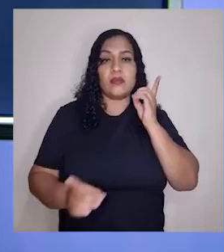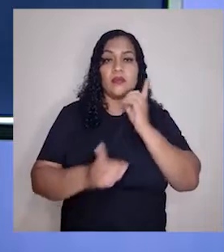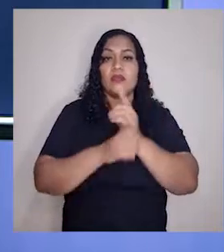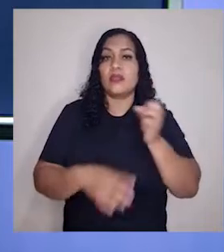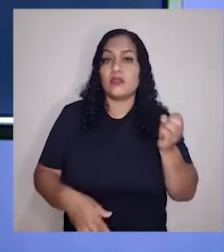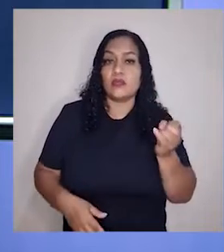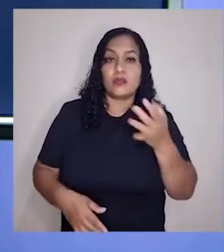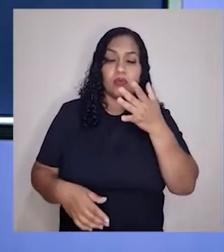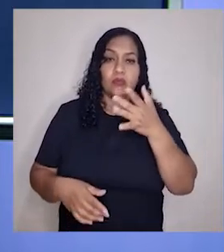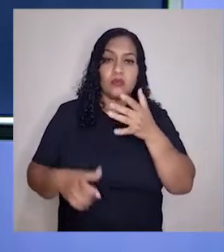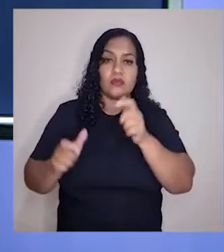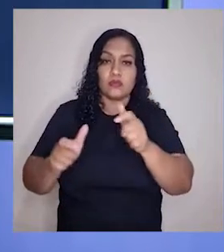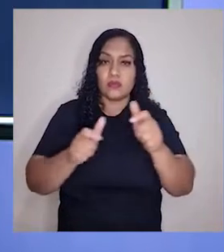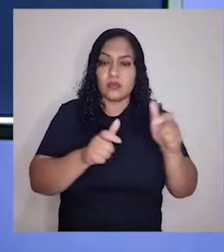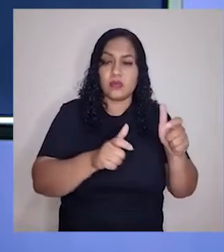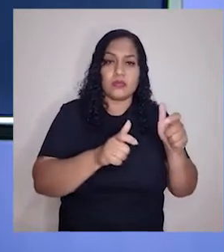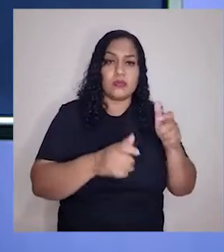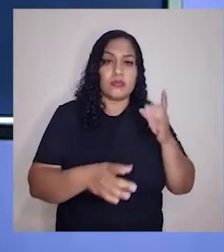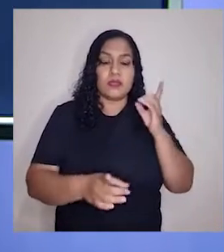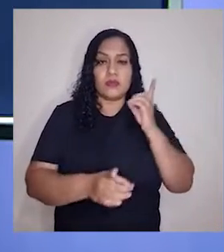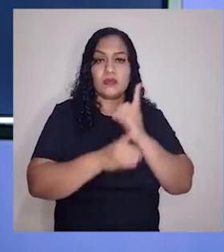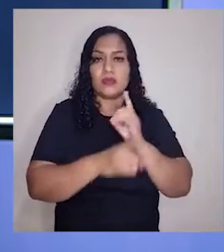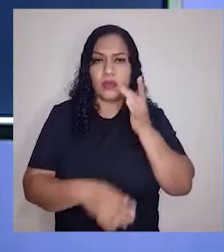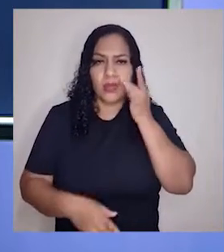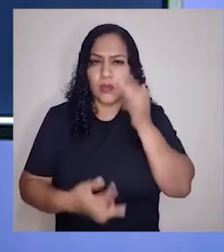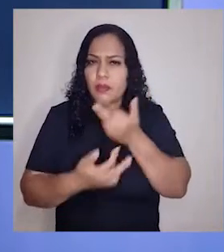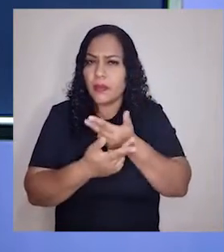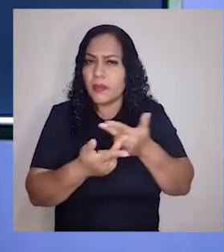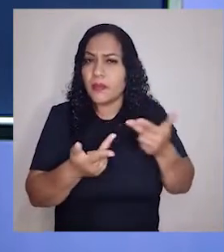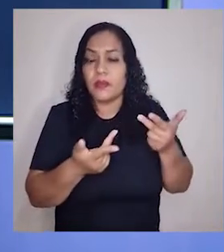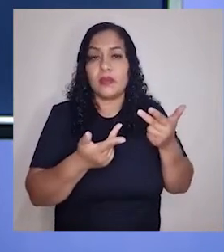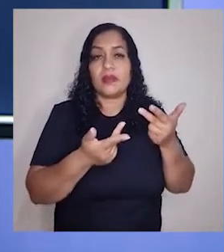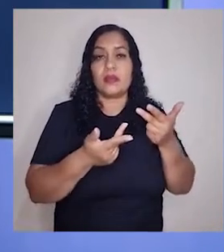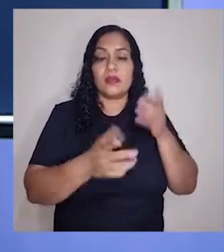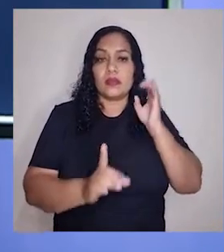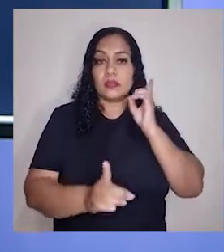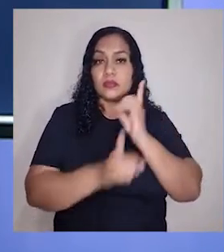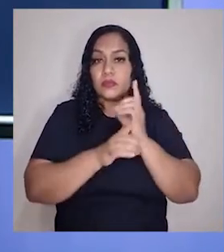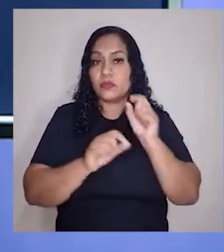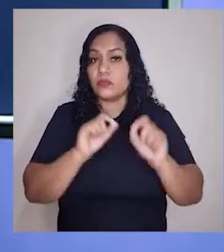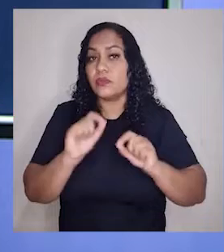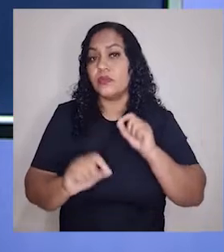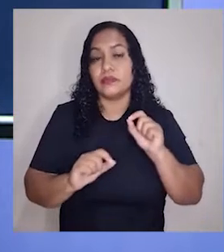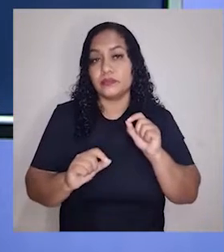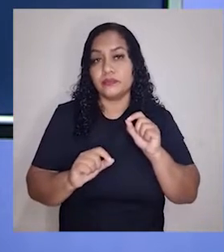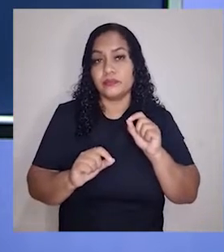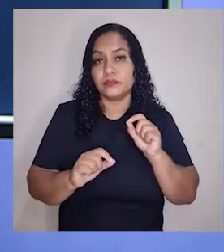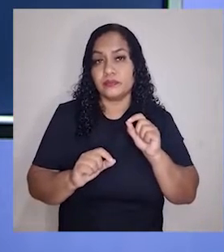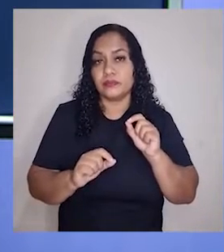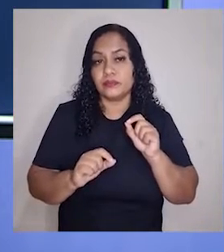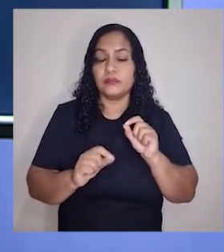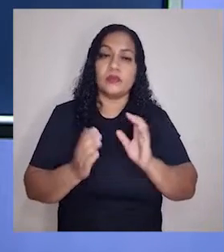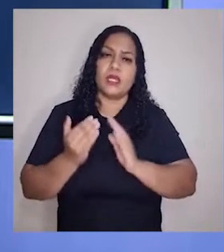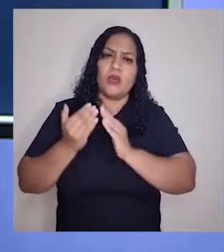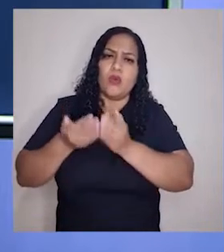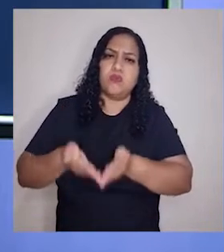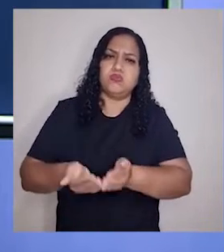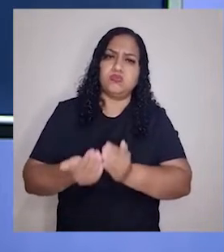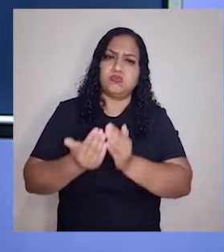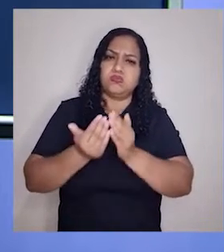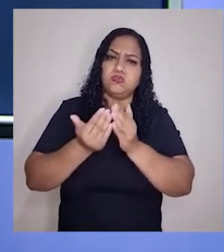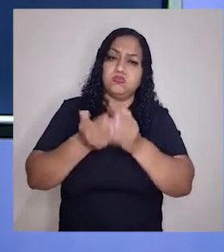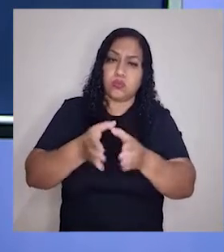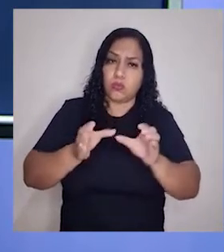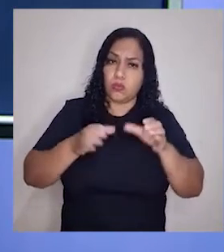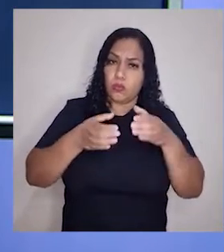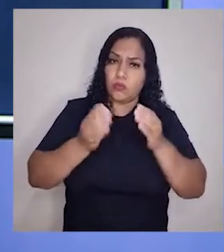territórios em busca de recursos que os seus países já não tinham mais, tanto assim, eles encontram, né, das